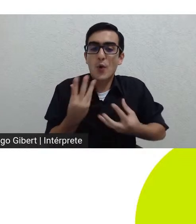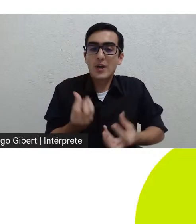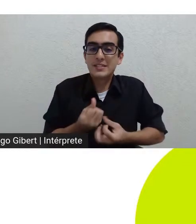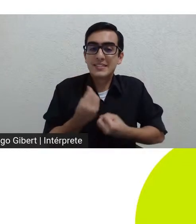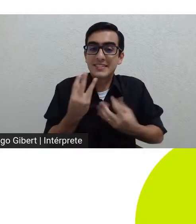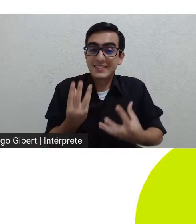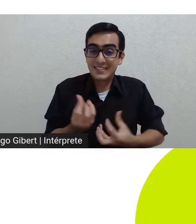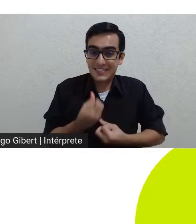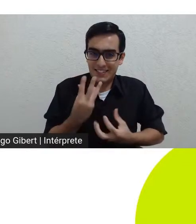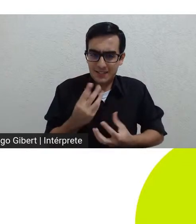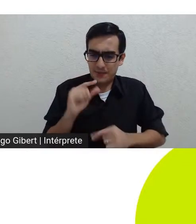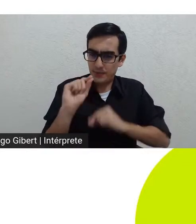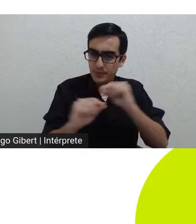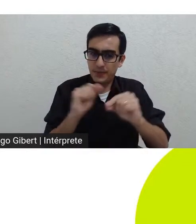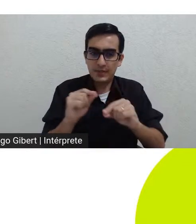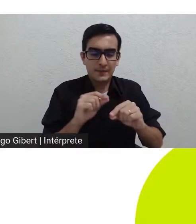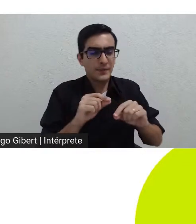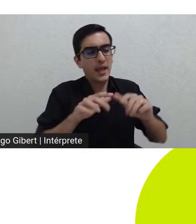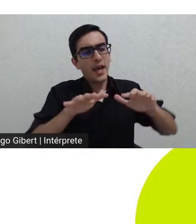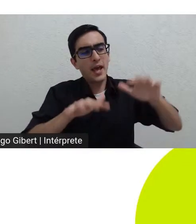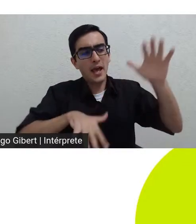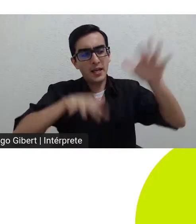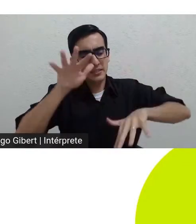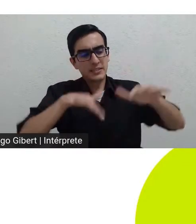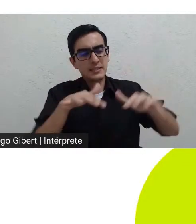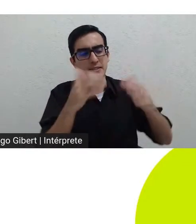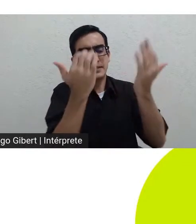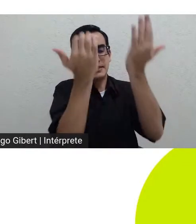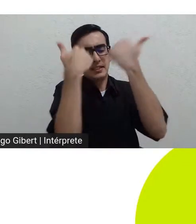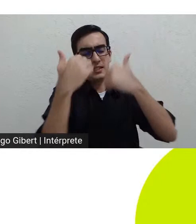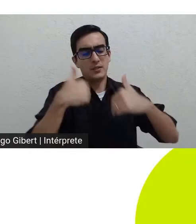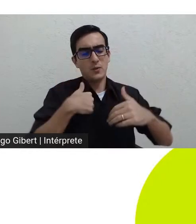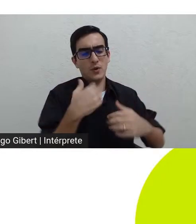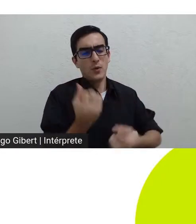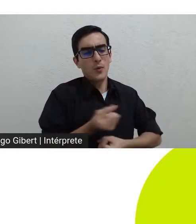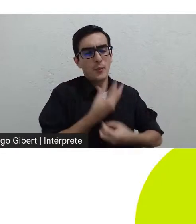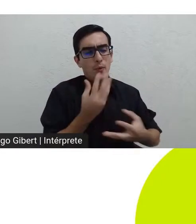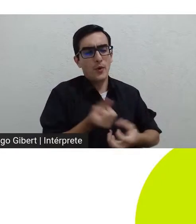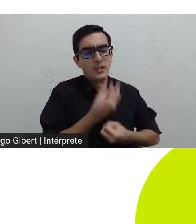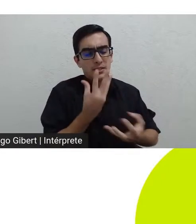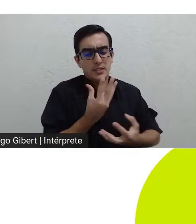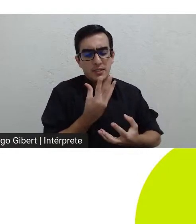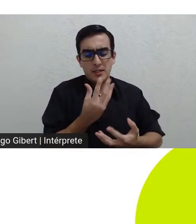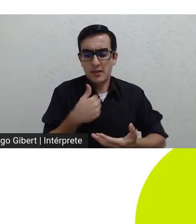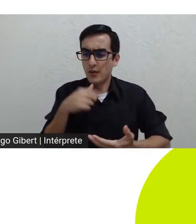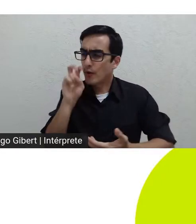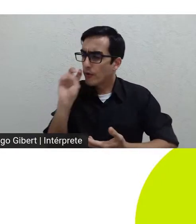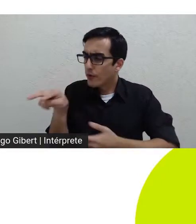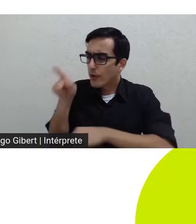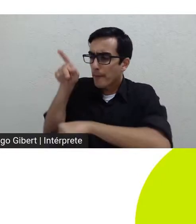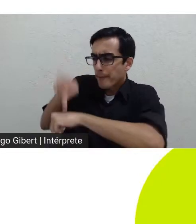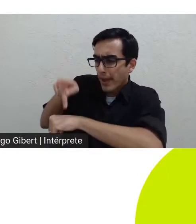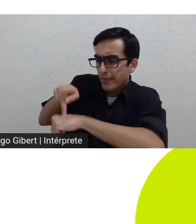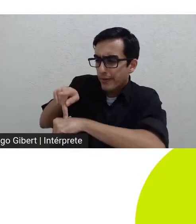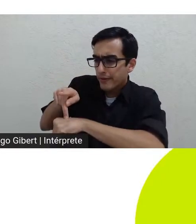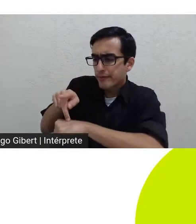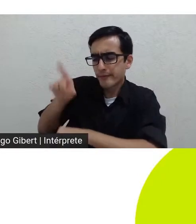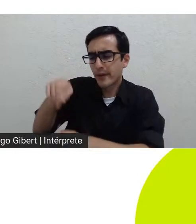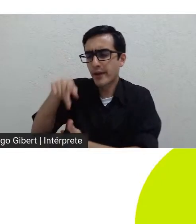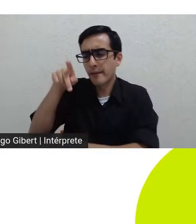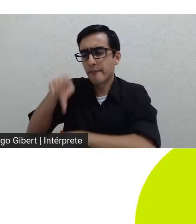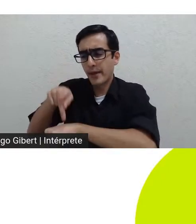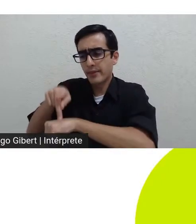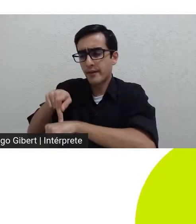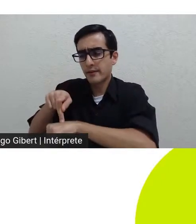Deus me tira a poesia olho pedra vejo pedra mesmo a